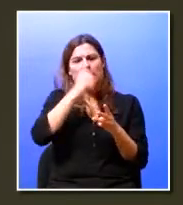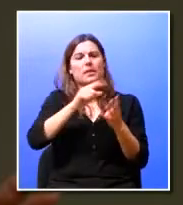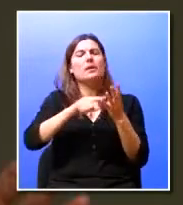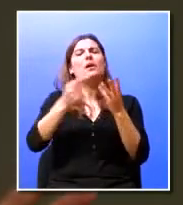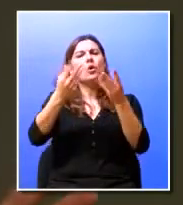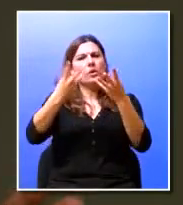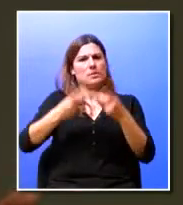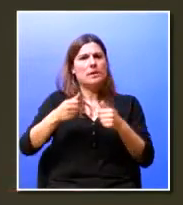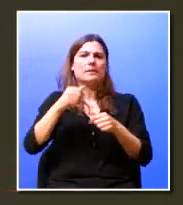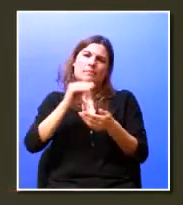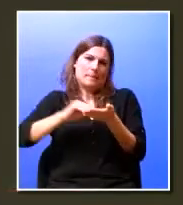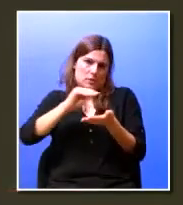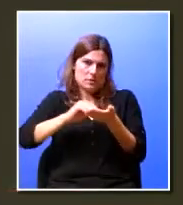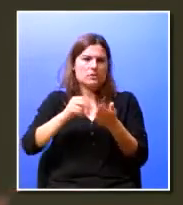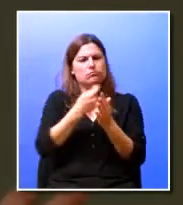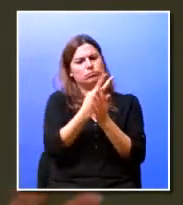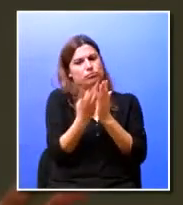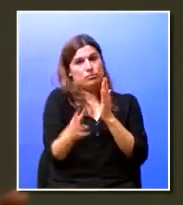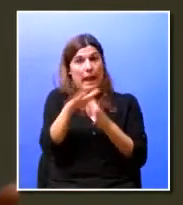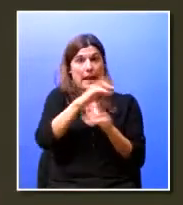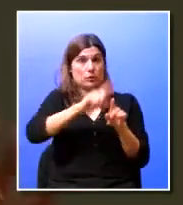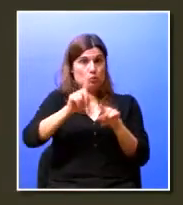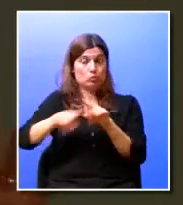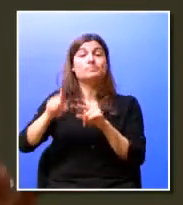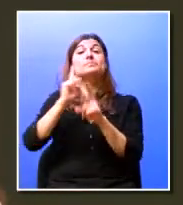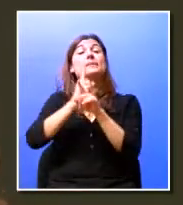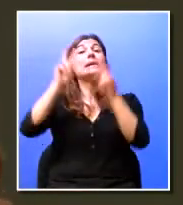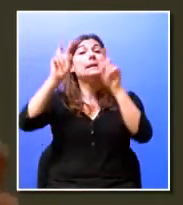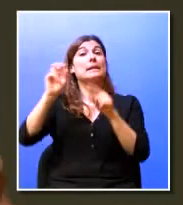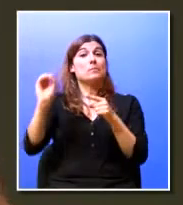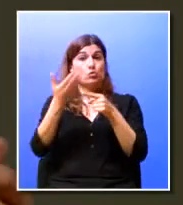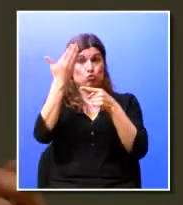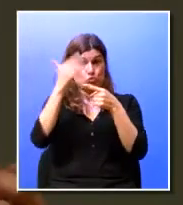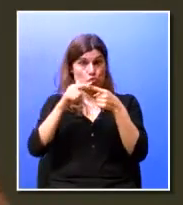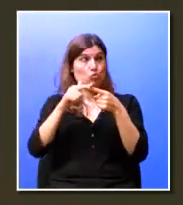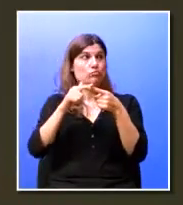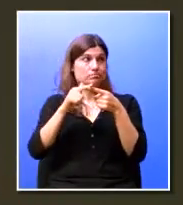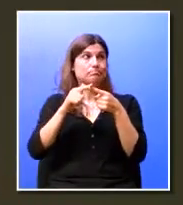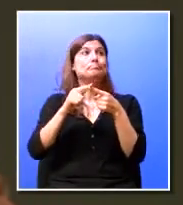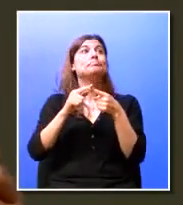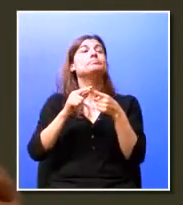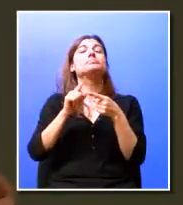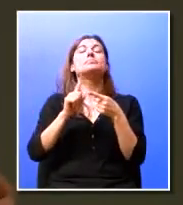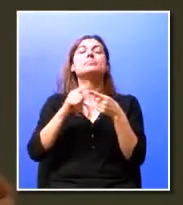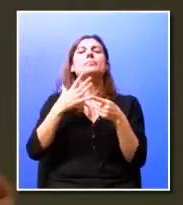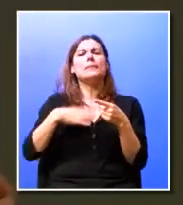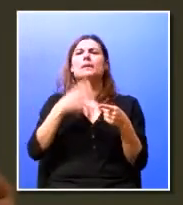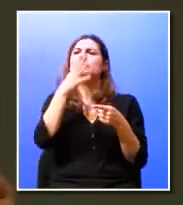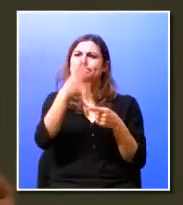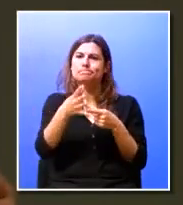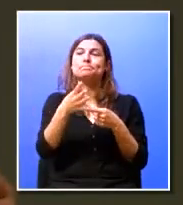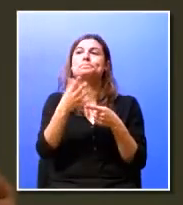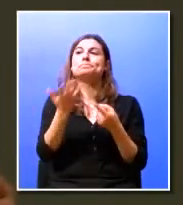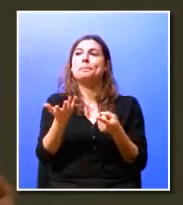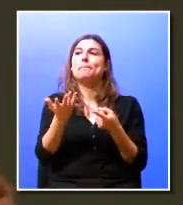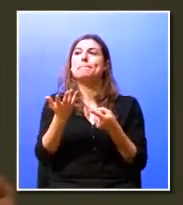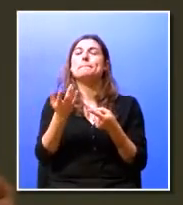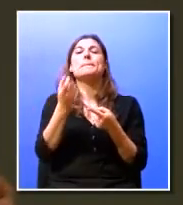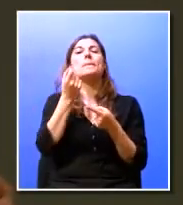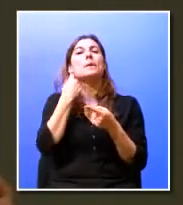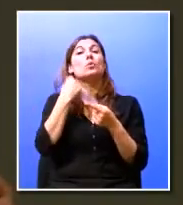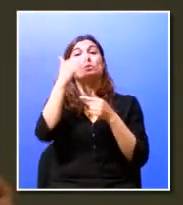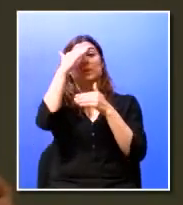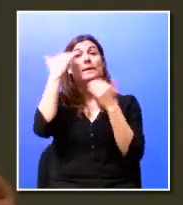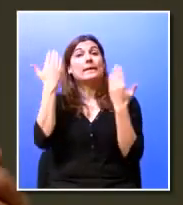administração, entre outros. Ainda sobre o painel 1 e para finalizar o painel, gostaria de vos referir um curso de